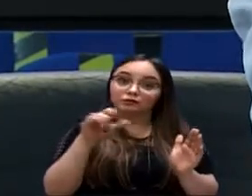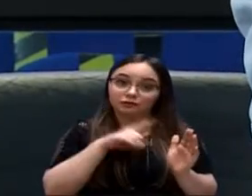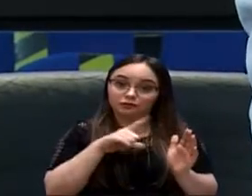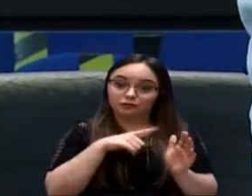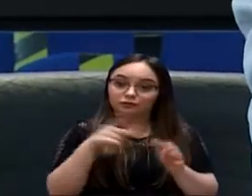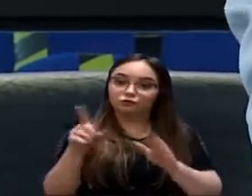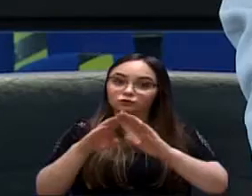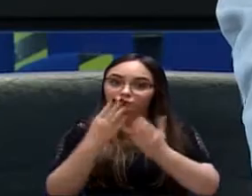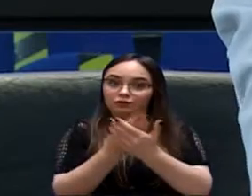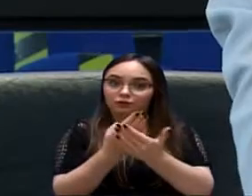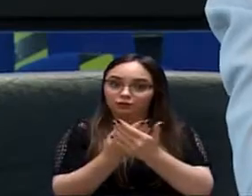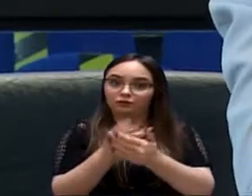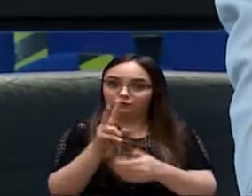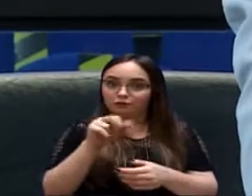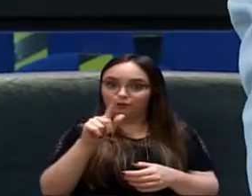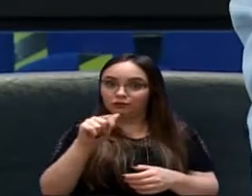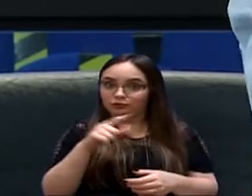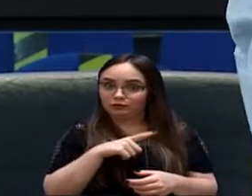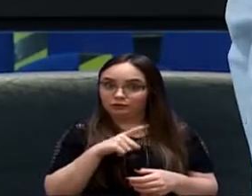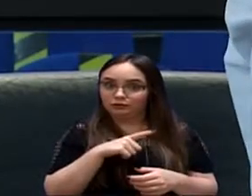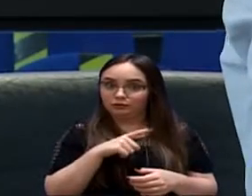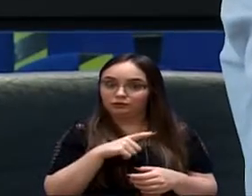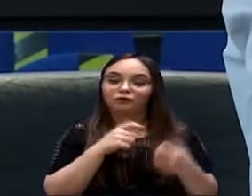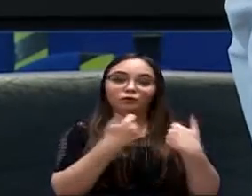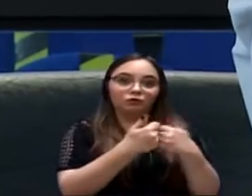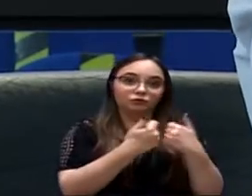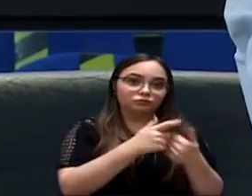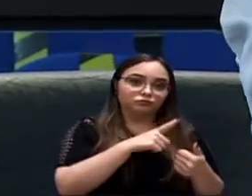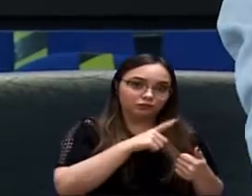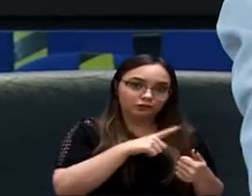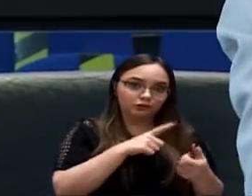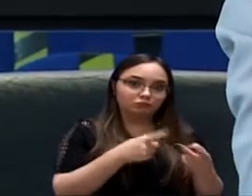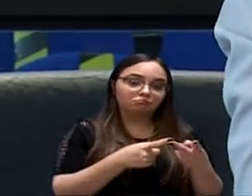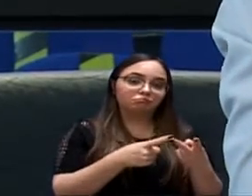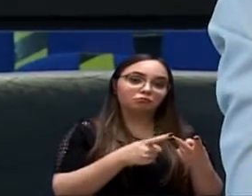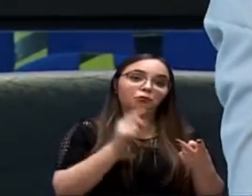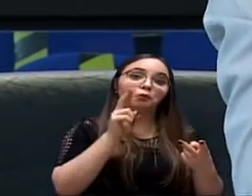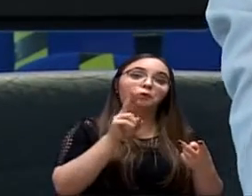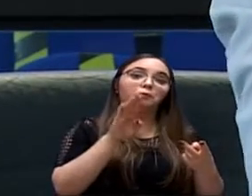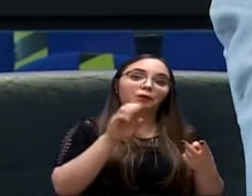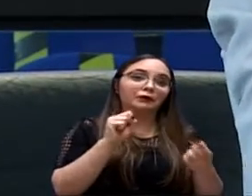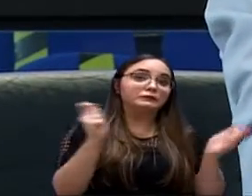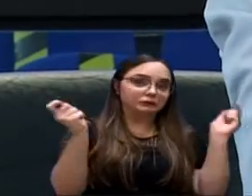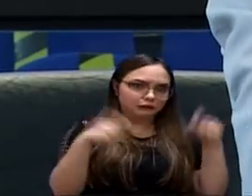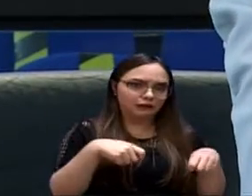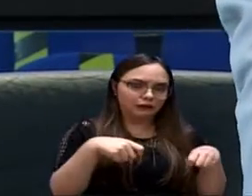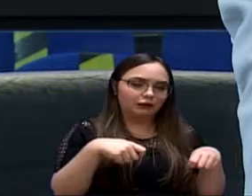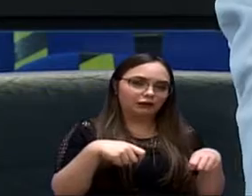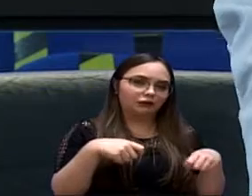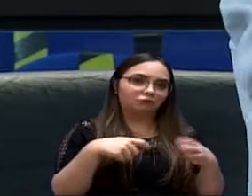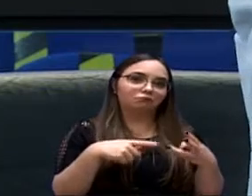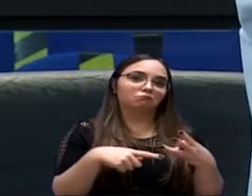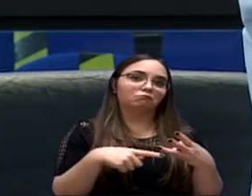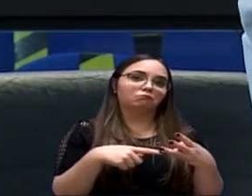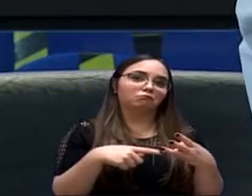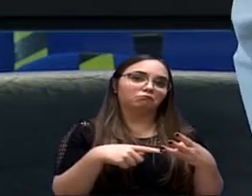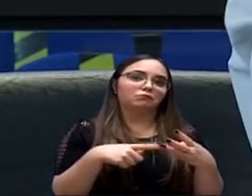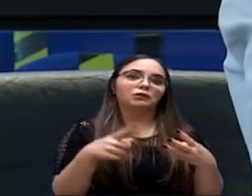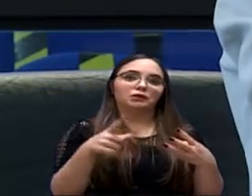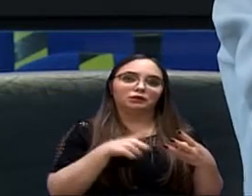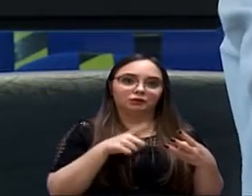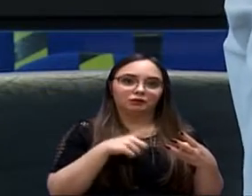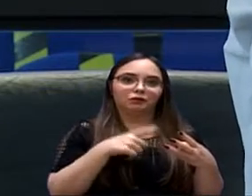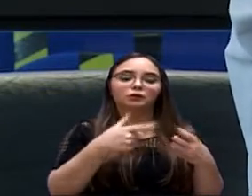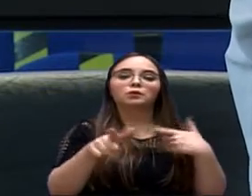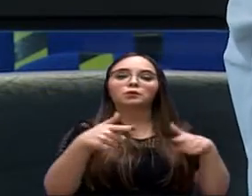Tem via de acesso? Tem ônibus suficiente? O posto de saúde comporta? E outras? Tem áreas sendo